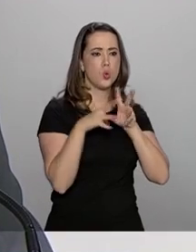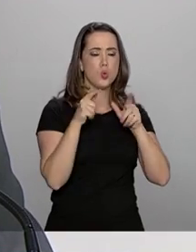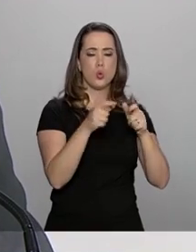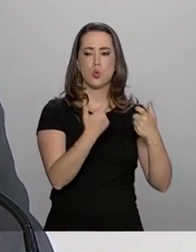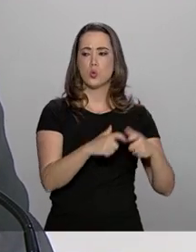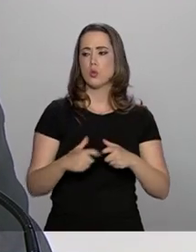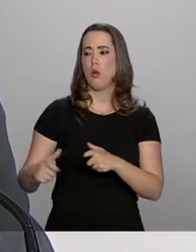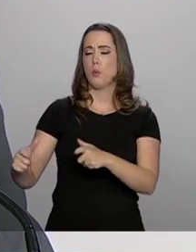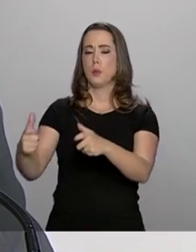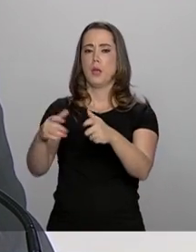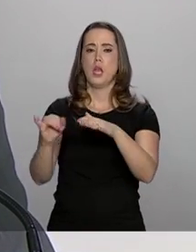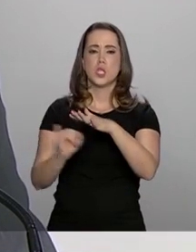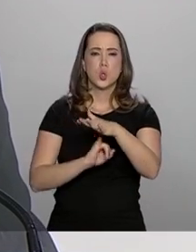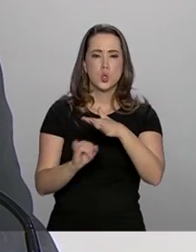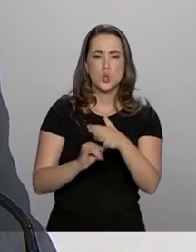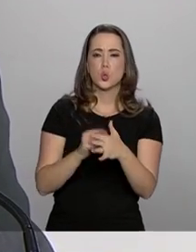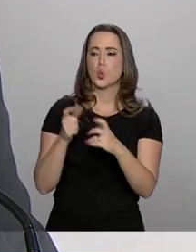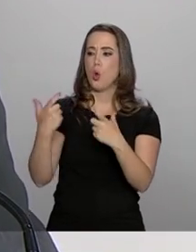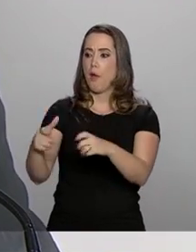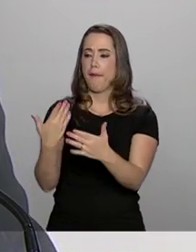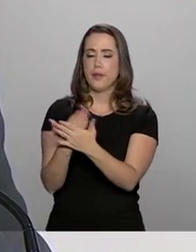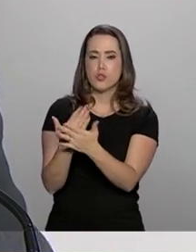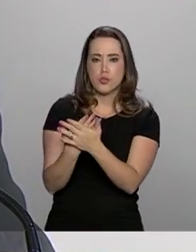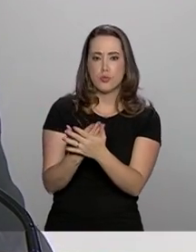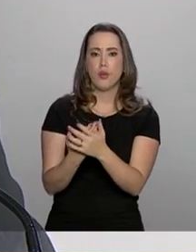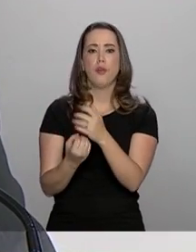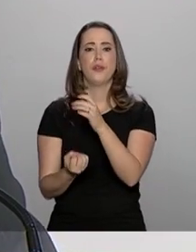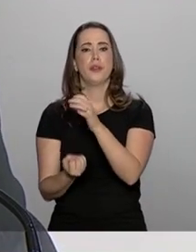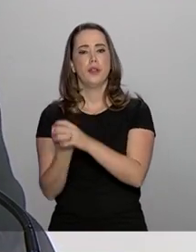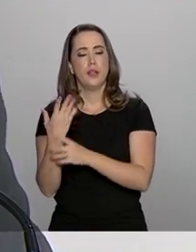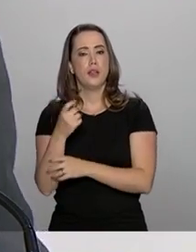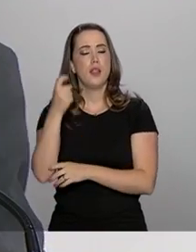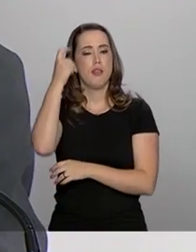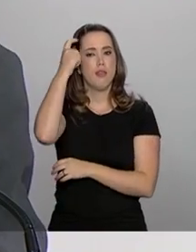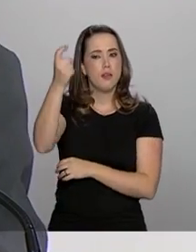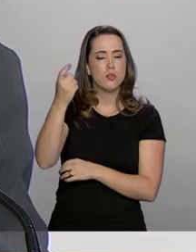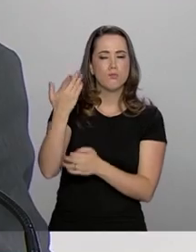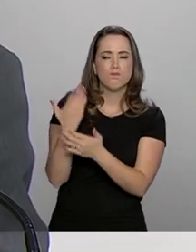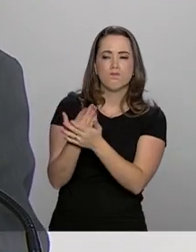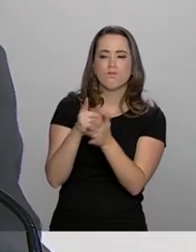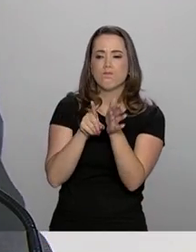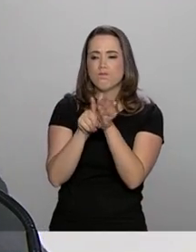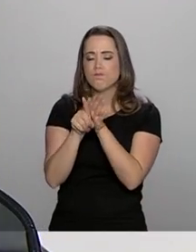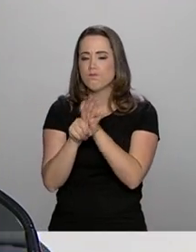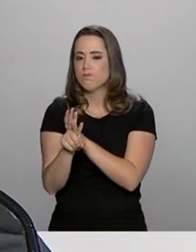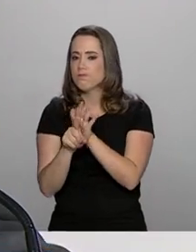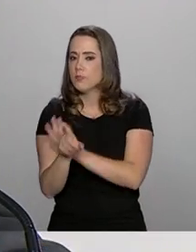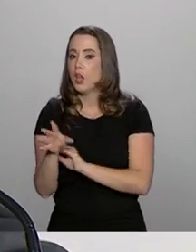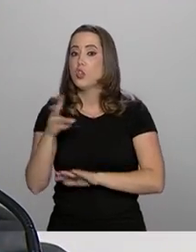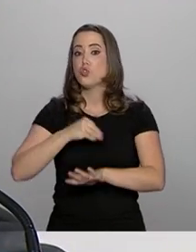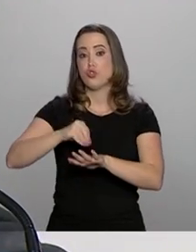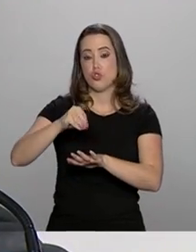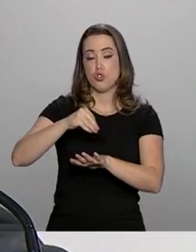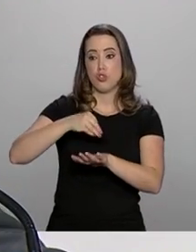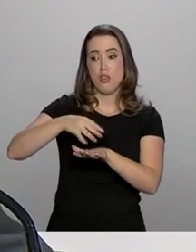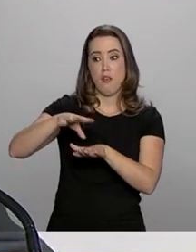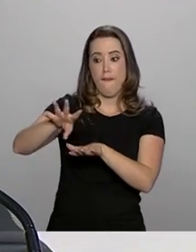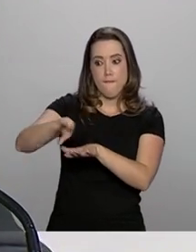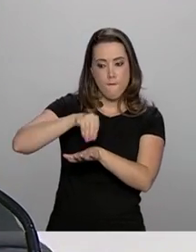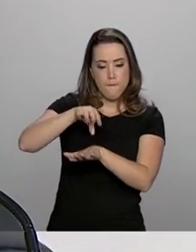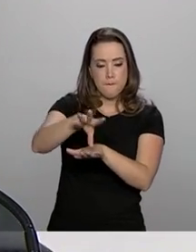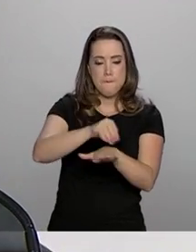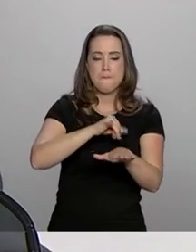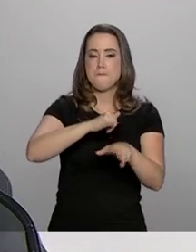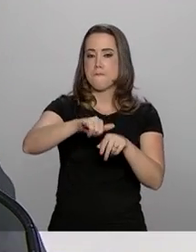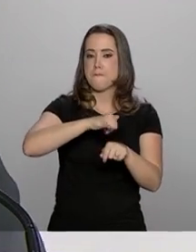institutos, centros de estudos e produtores de inteligência e de informações estratégicas em